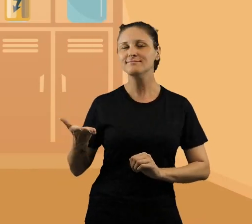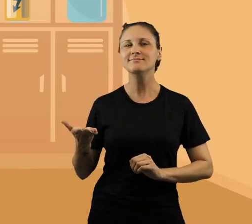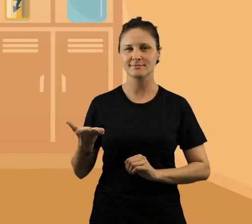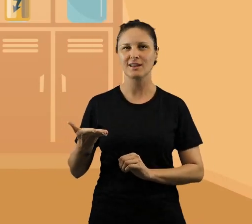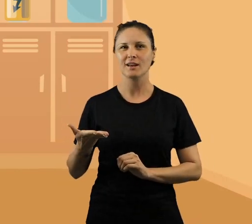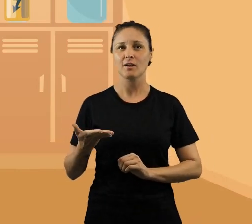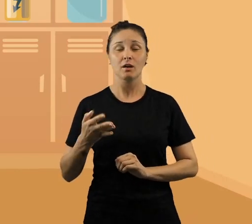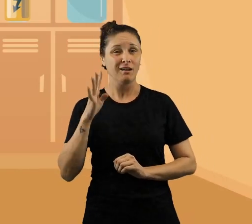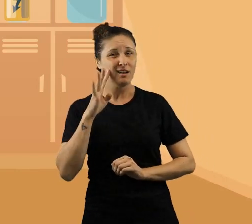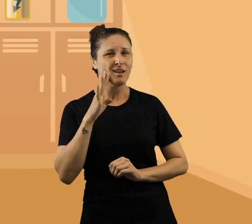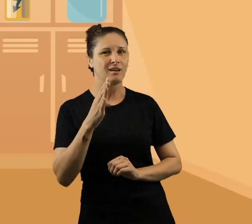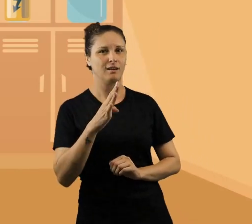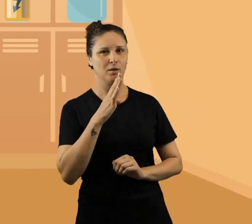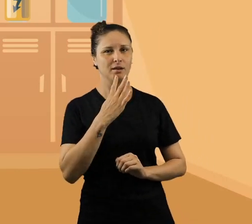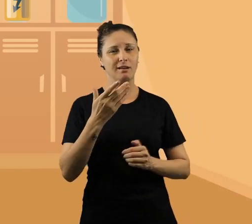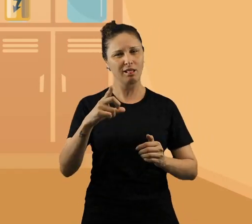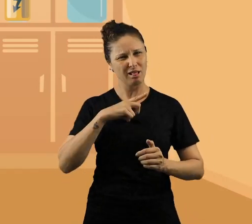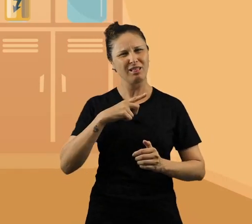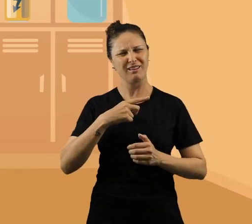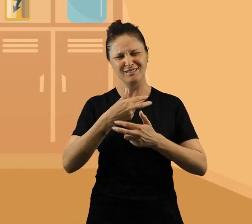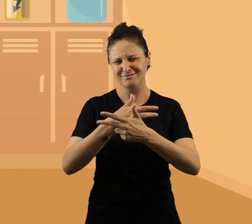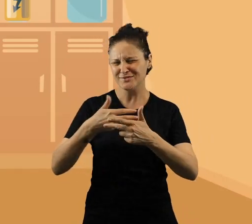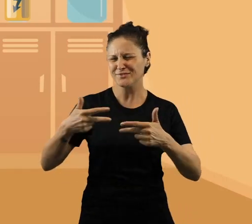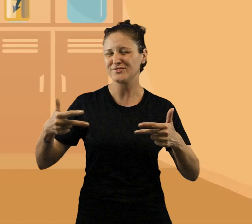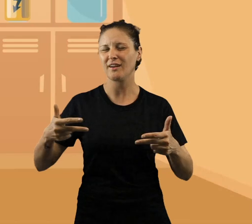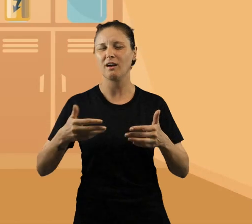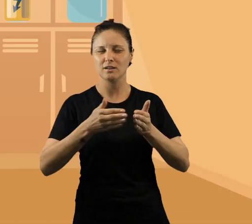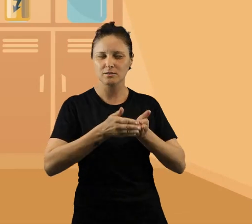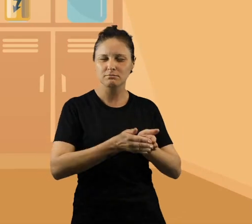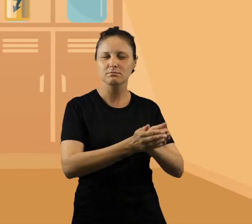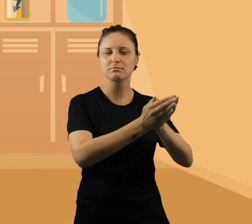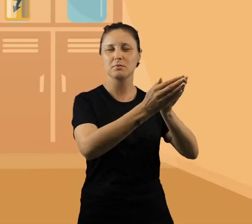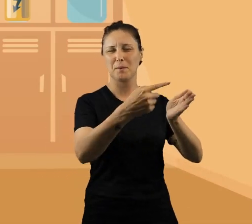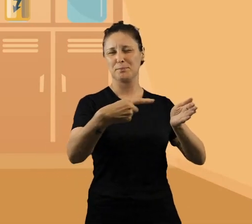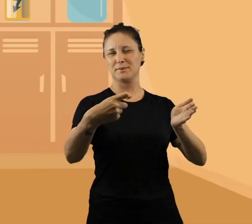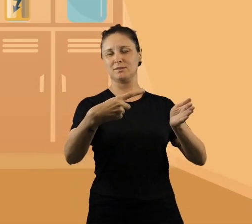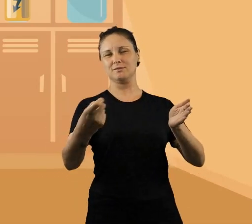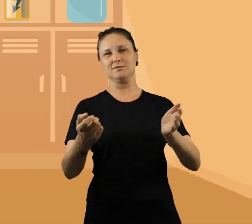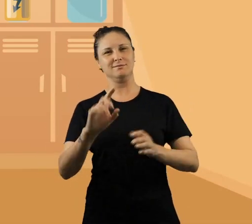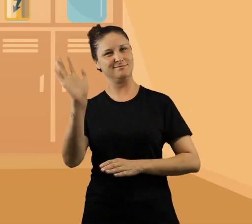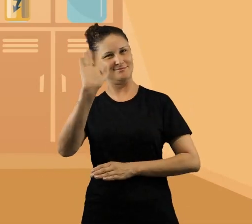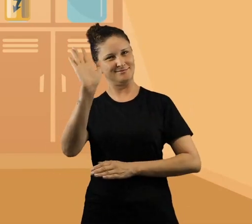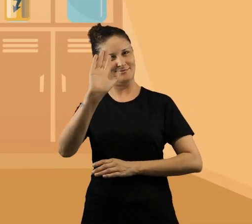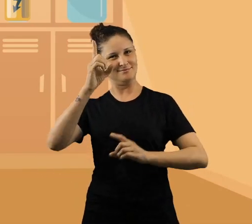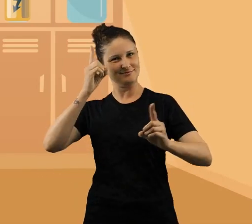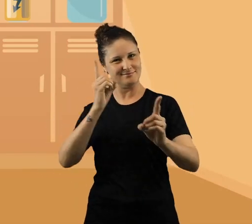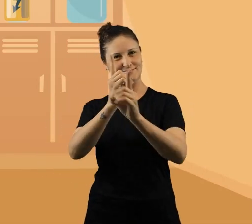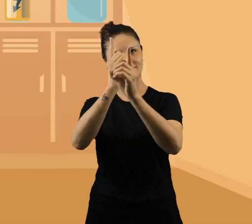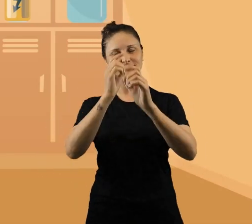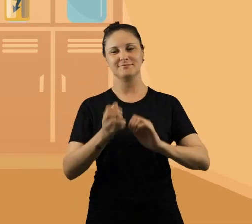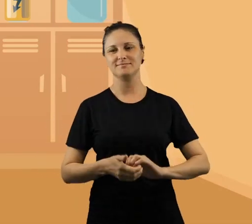que você tenha gostado do meu sonho e das coisas que eu descobri. E você, continue nesse desafio e até a próxima!